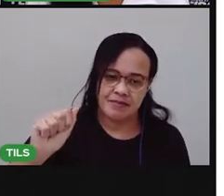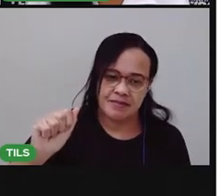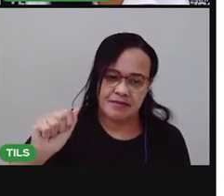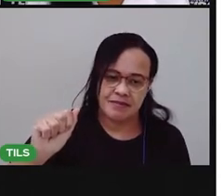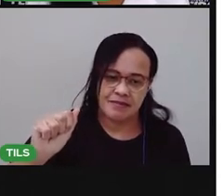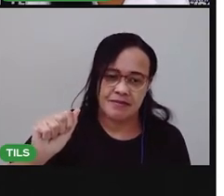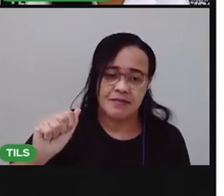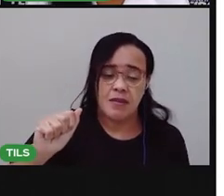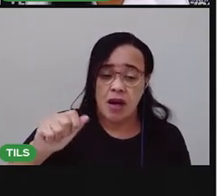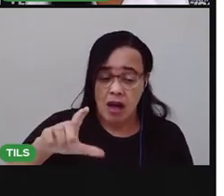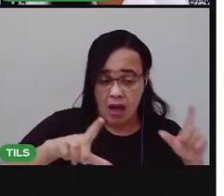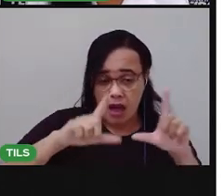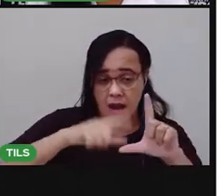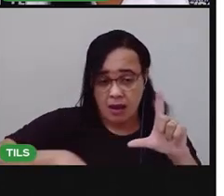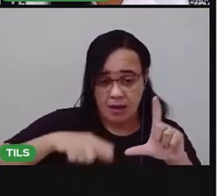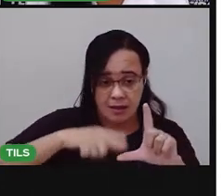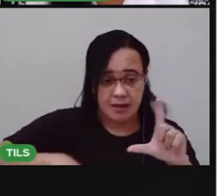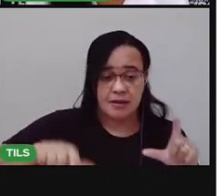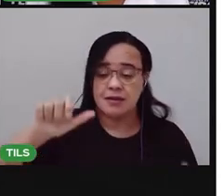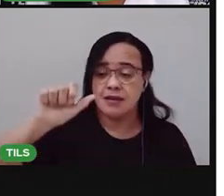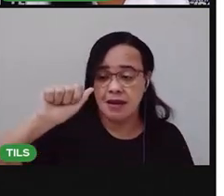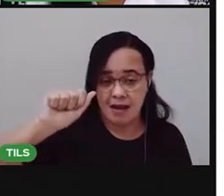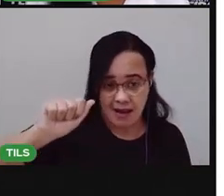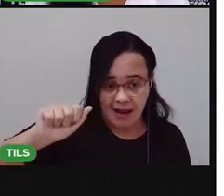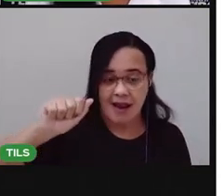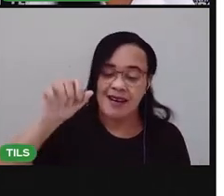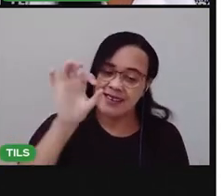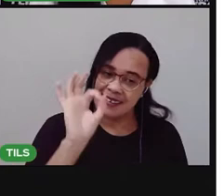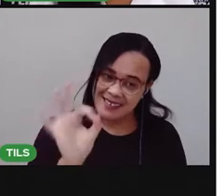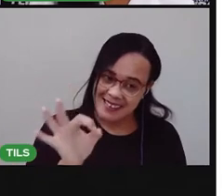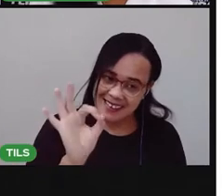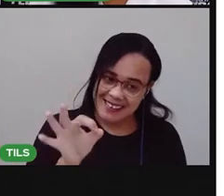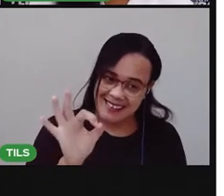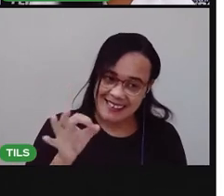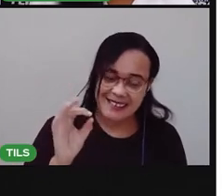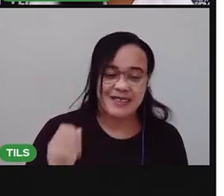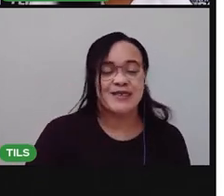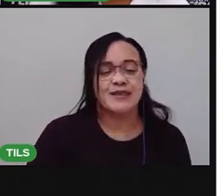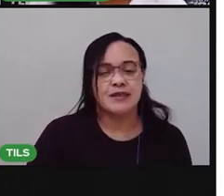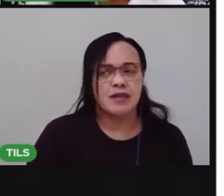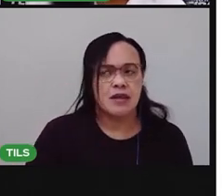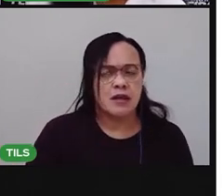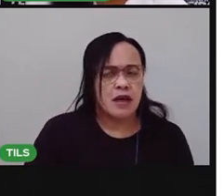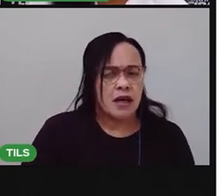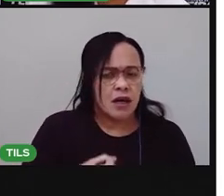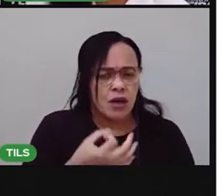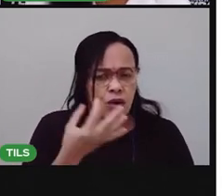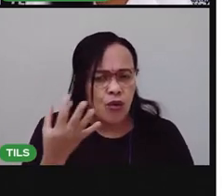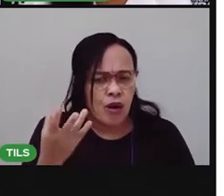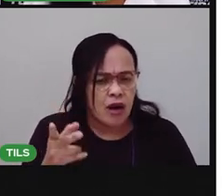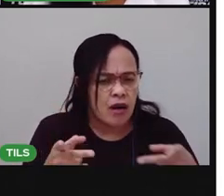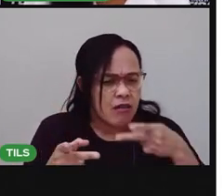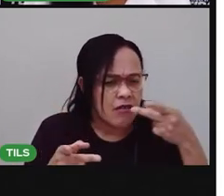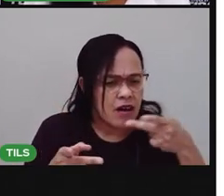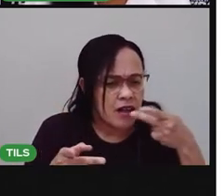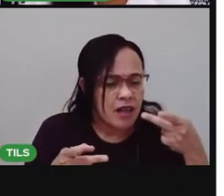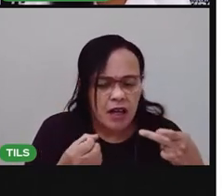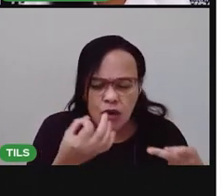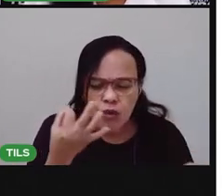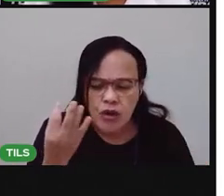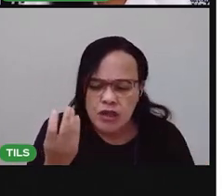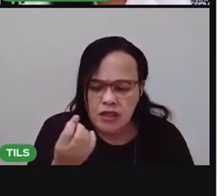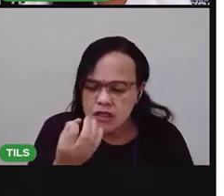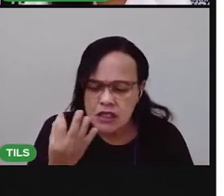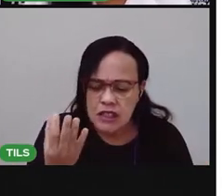É a letra A. Muito bem. Agora vamos ver quantas vezes você abre a boca pra falar essa palavra.